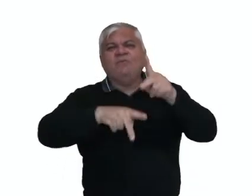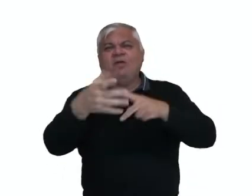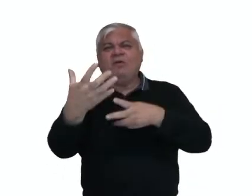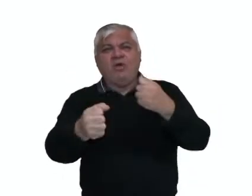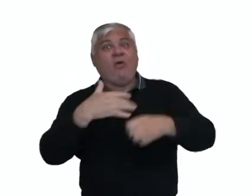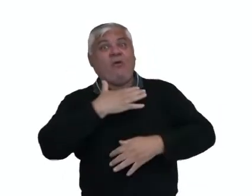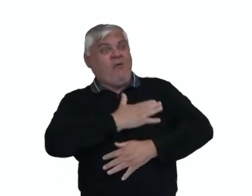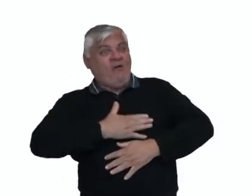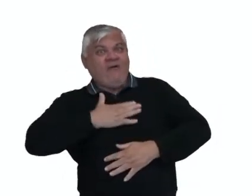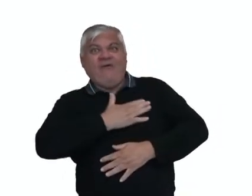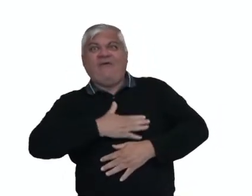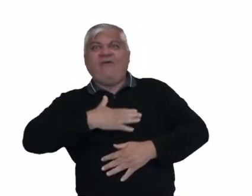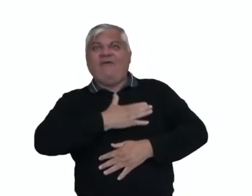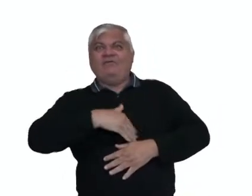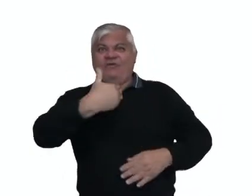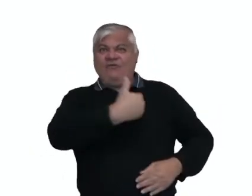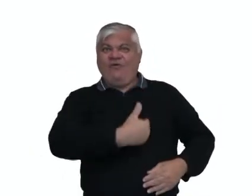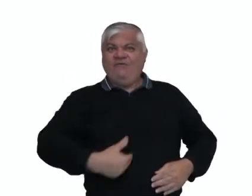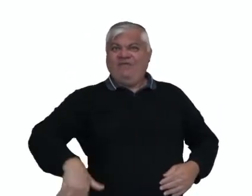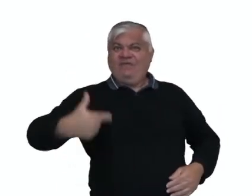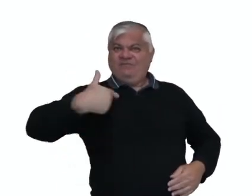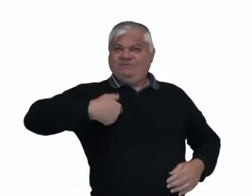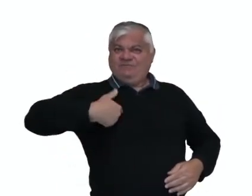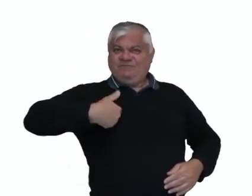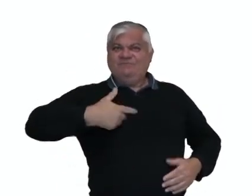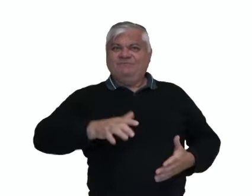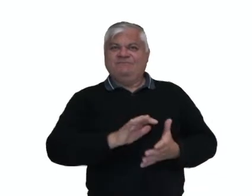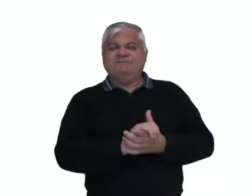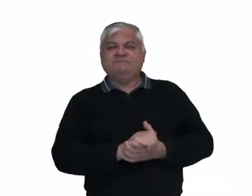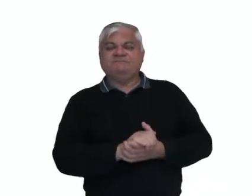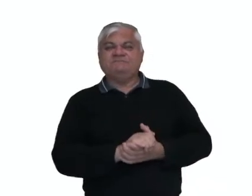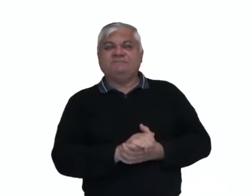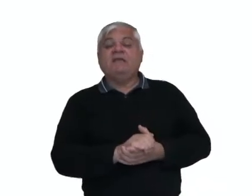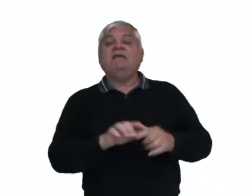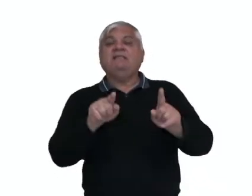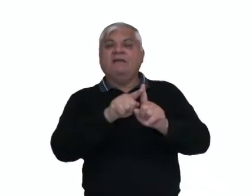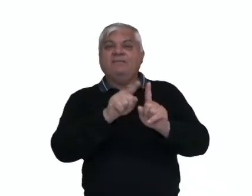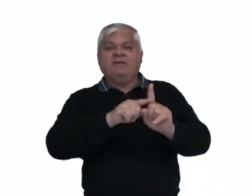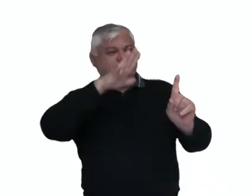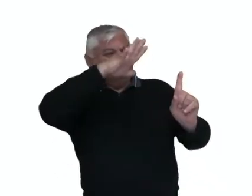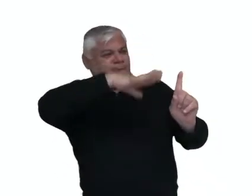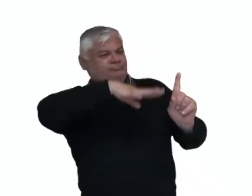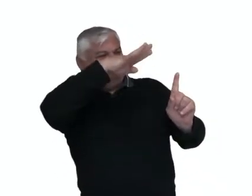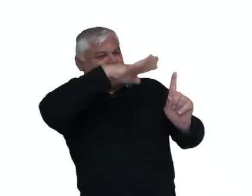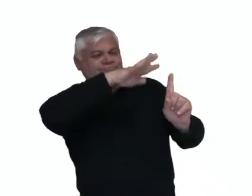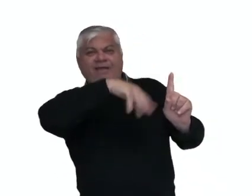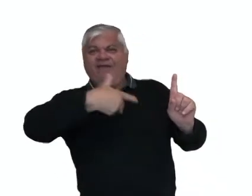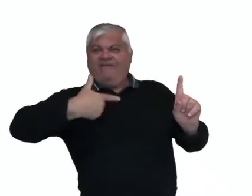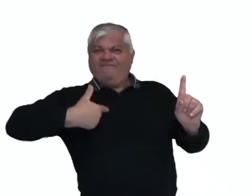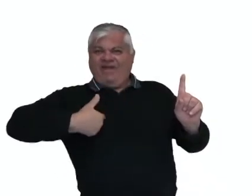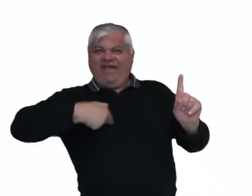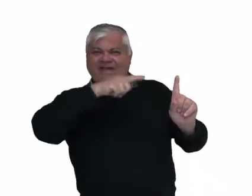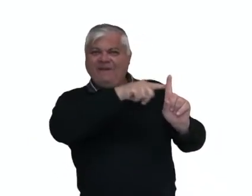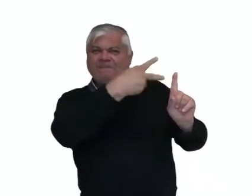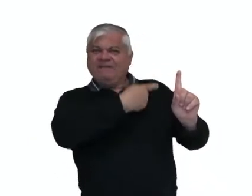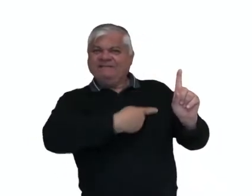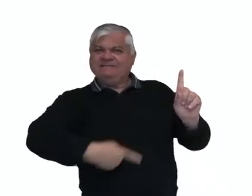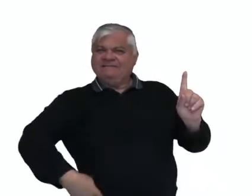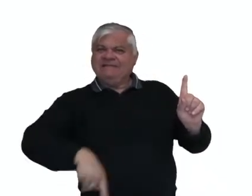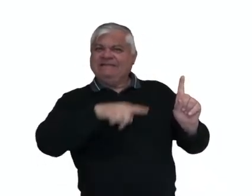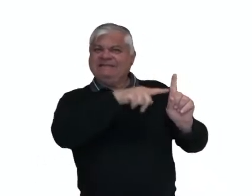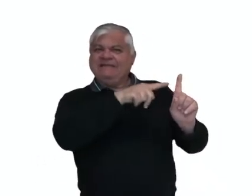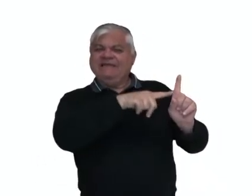olhos para o governo de Getúlio Vargas. Culto à personalidade de Vargas, a valorização dos